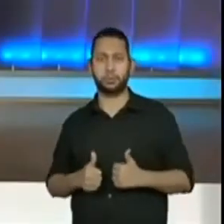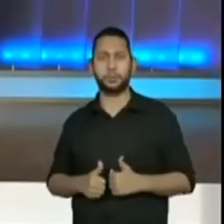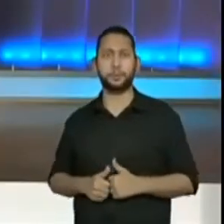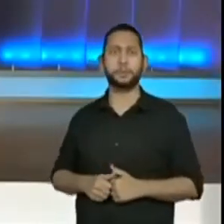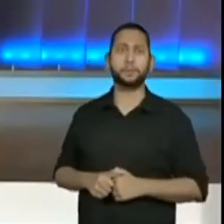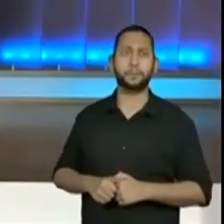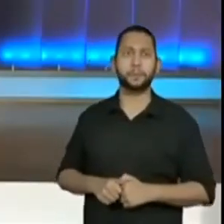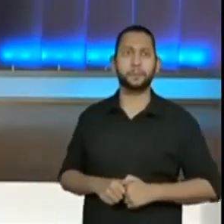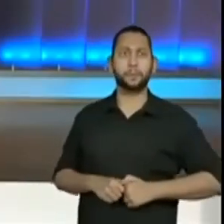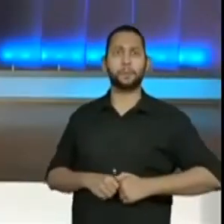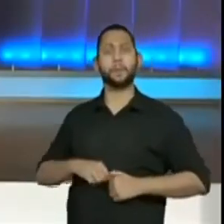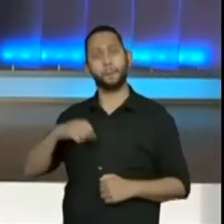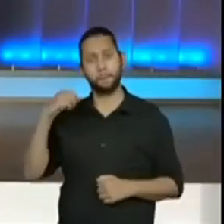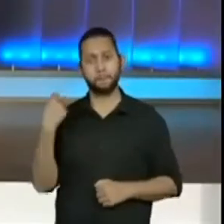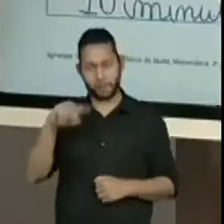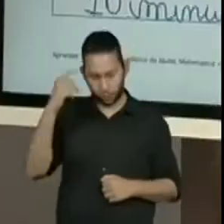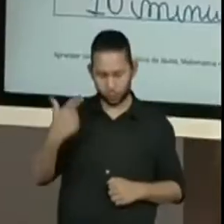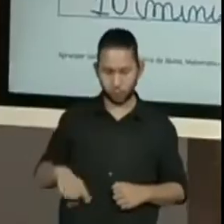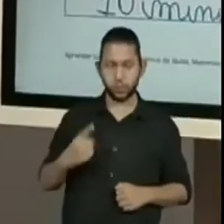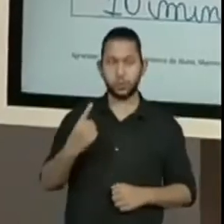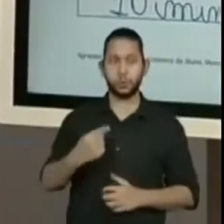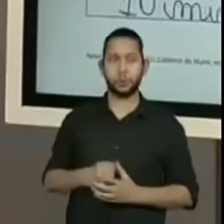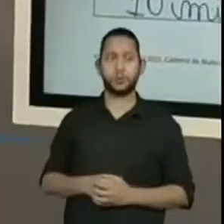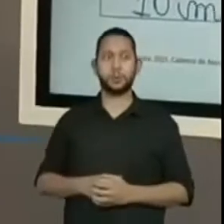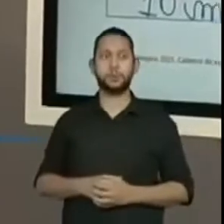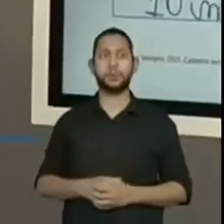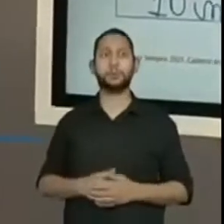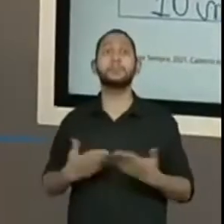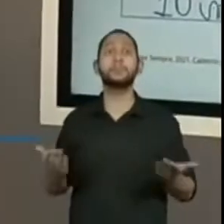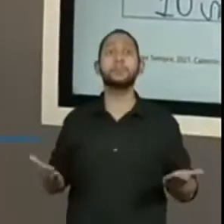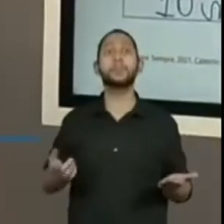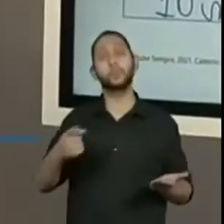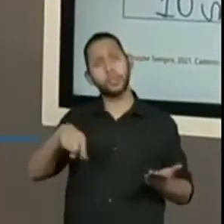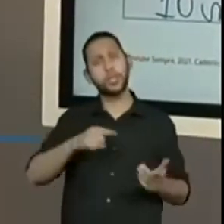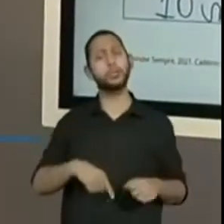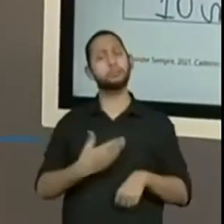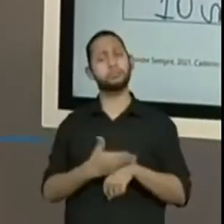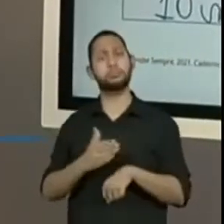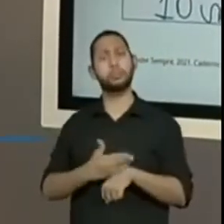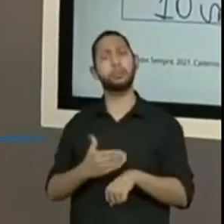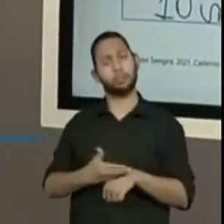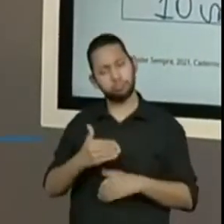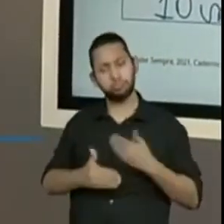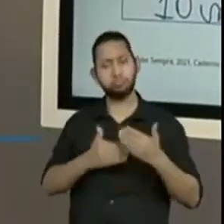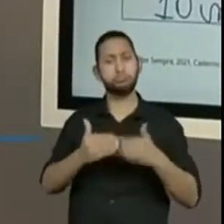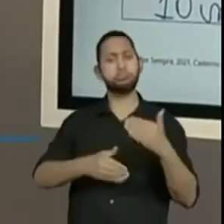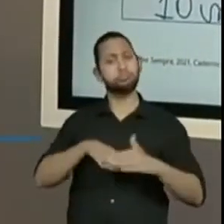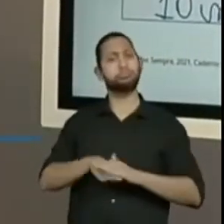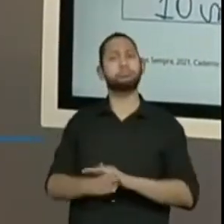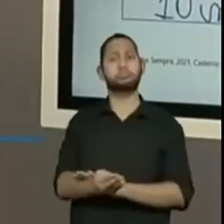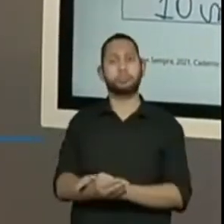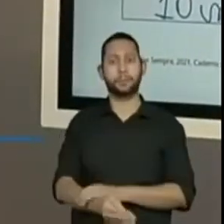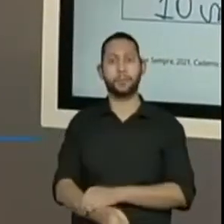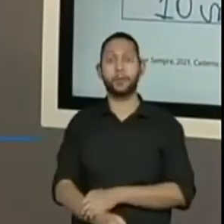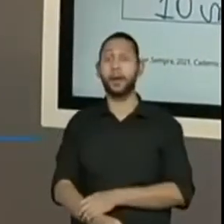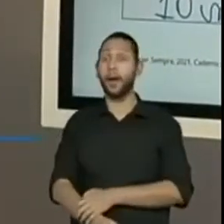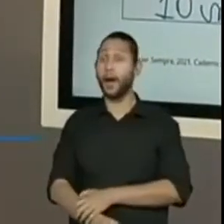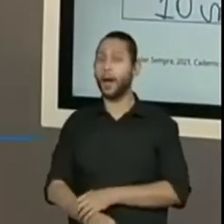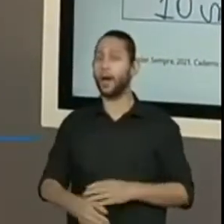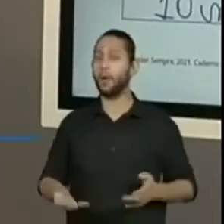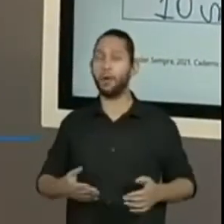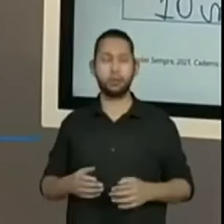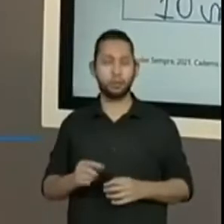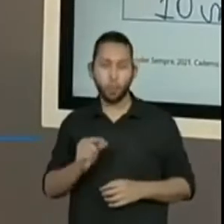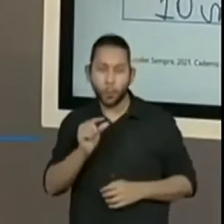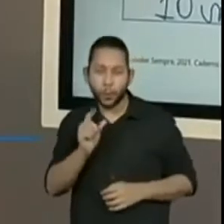Então, bora para mais uma, porque é assim, vocês estão indo bem até agora, né? Mas agora vamos deixar um pouquinho